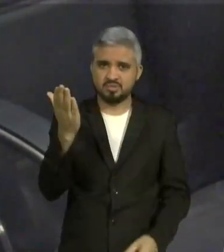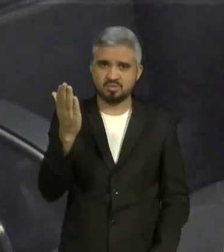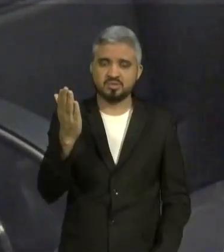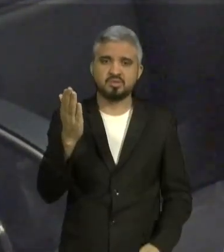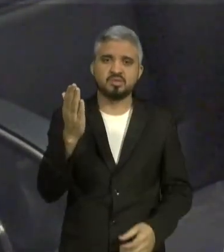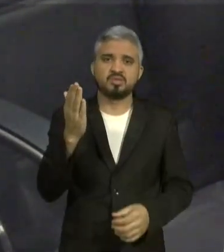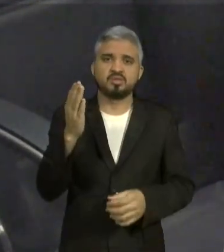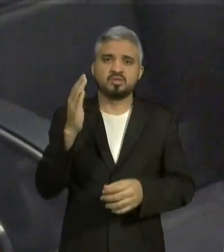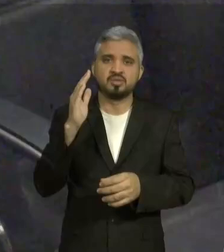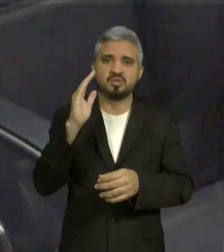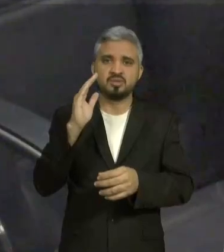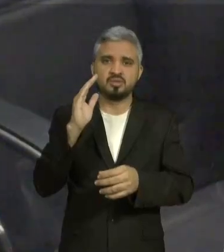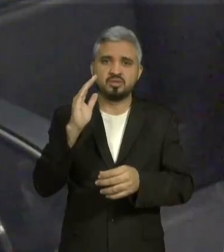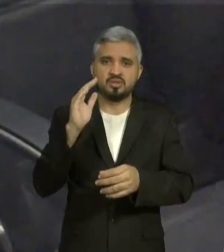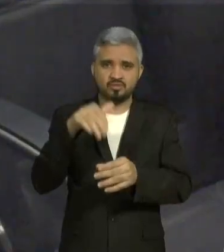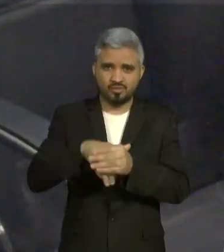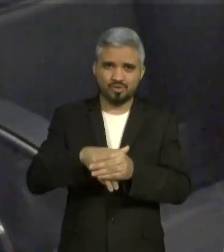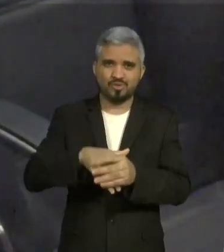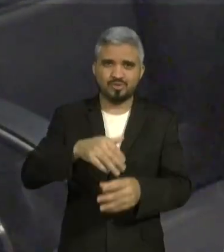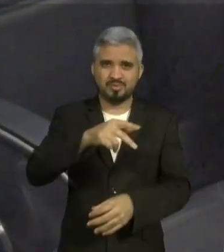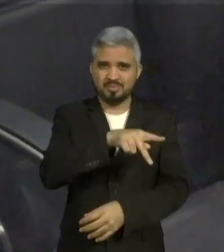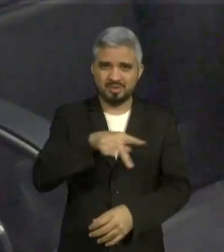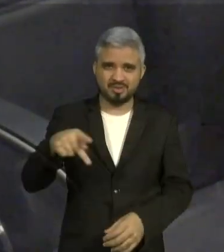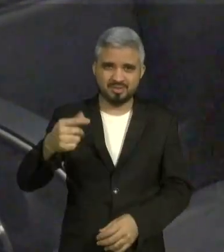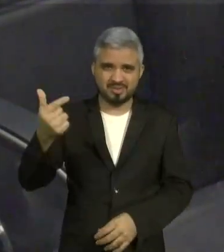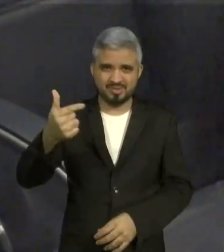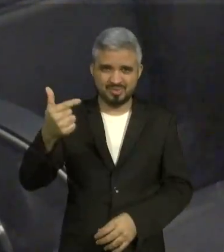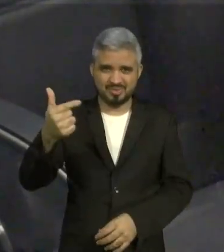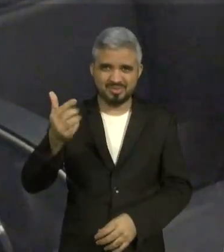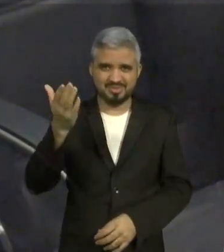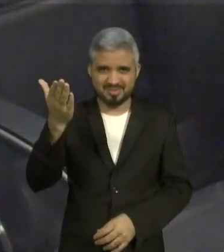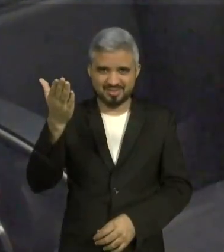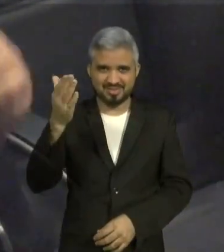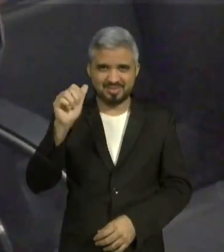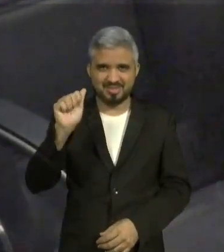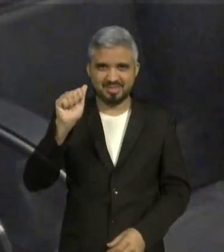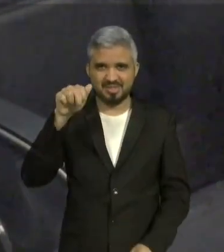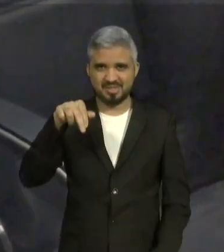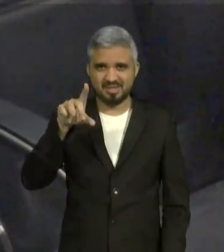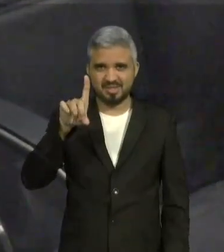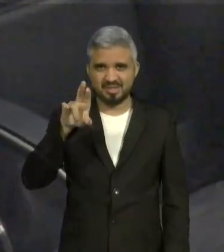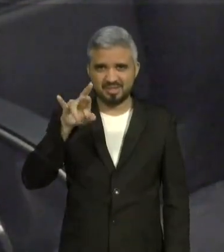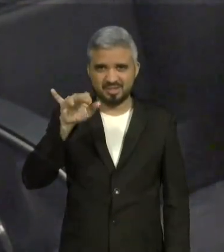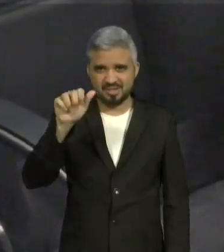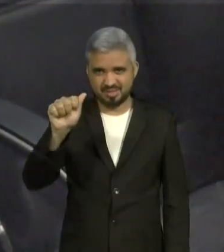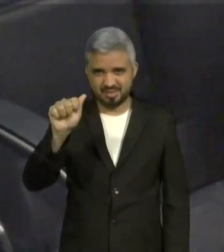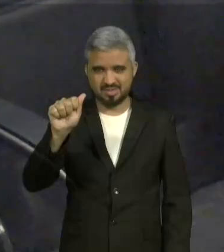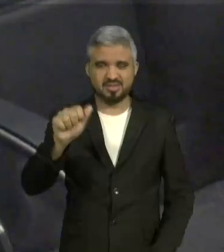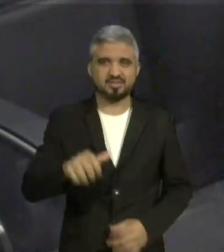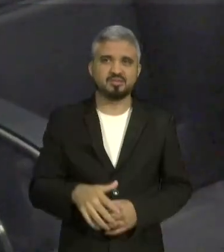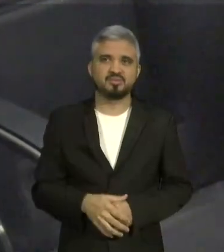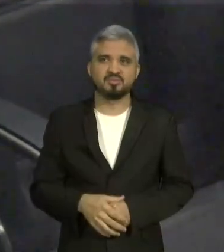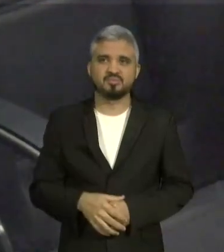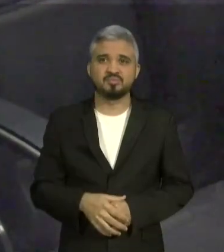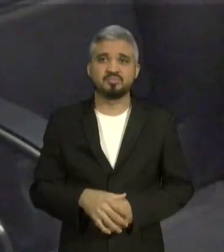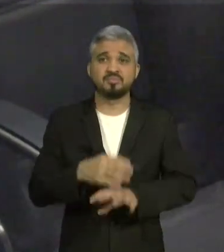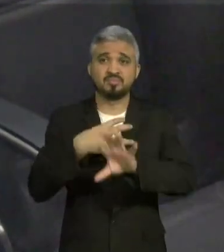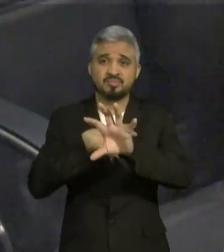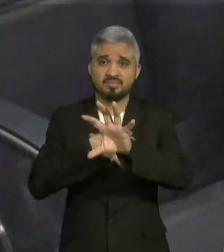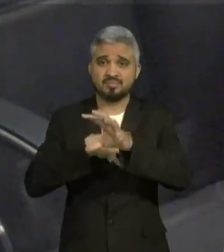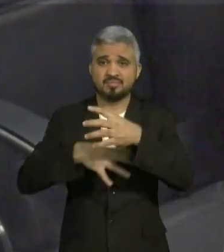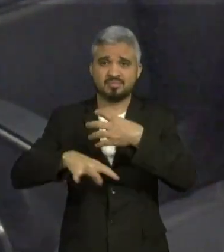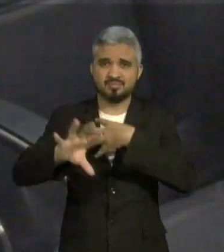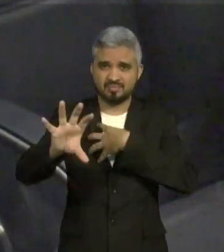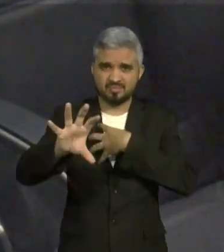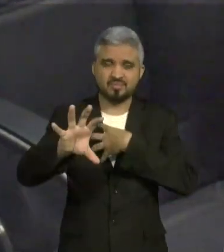e quero dizer que levanto a sua bandeira, porque só sabe o que a gente passa quando você tem que se colocar no lugar daquele